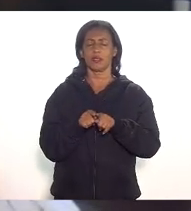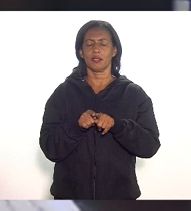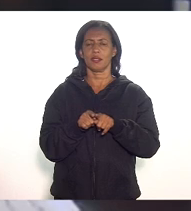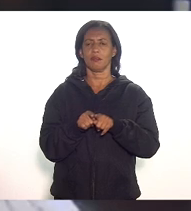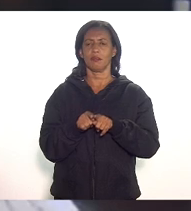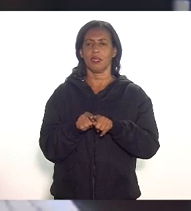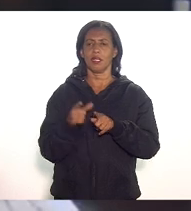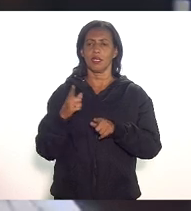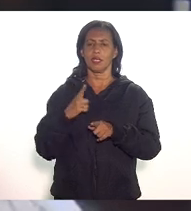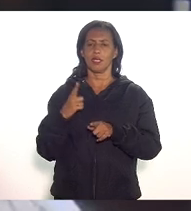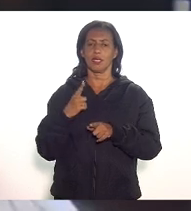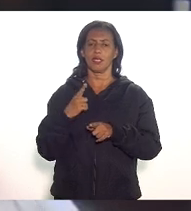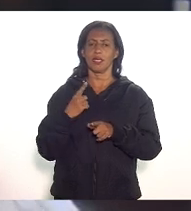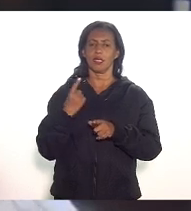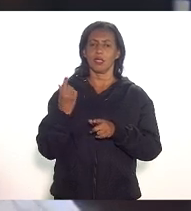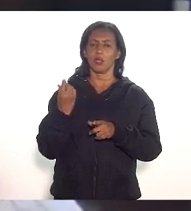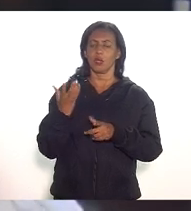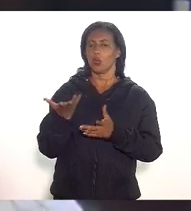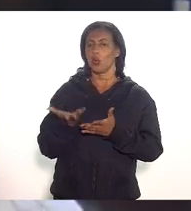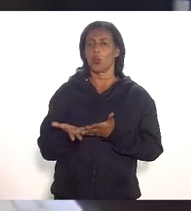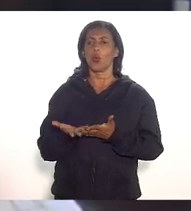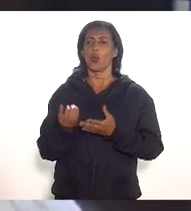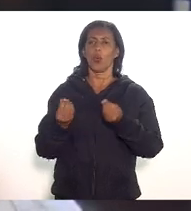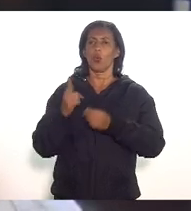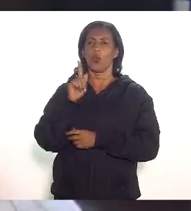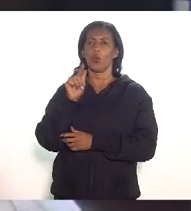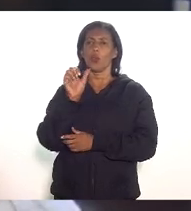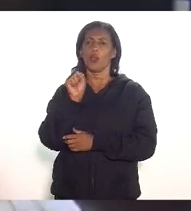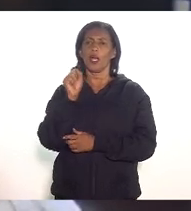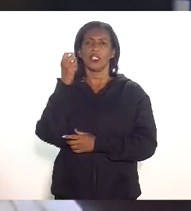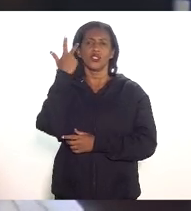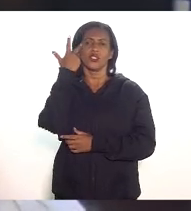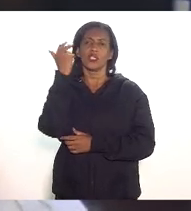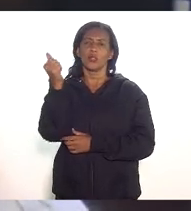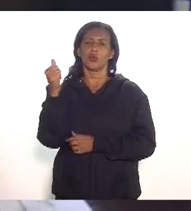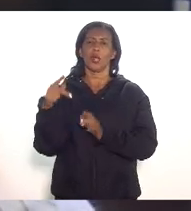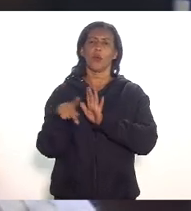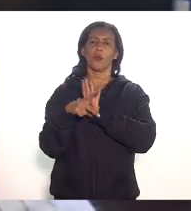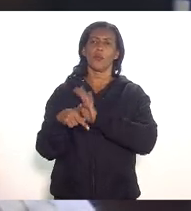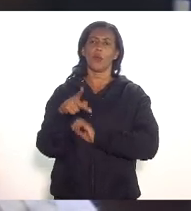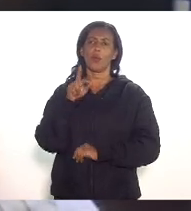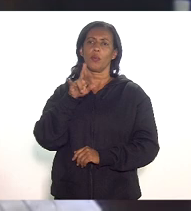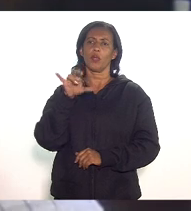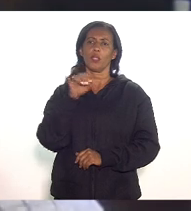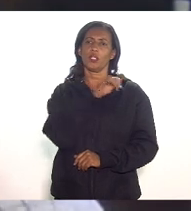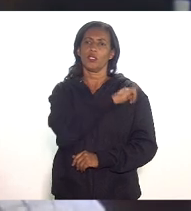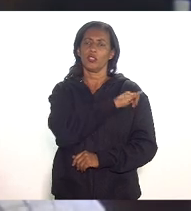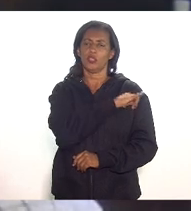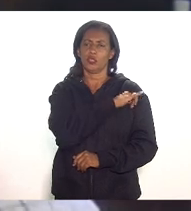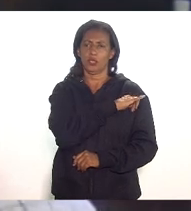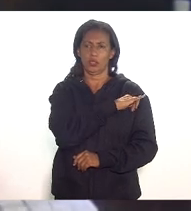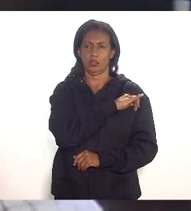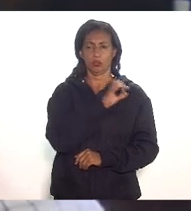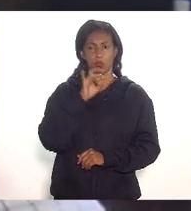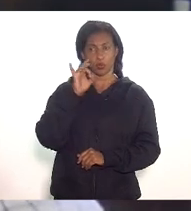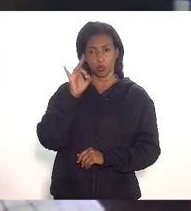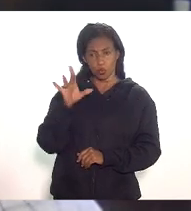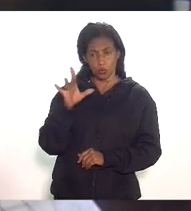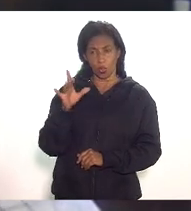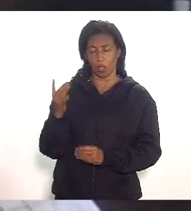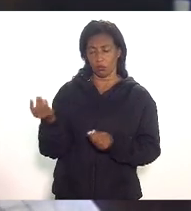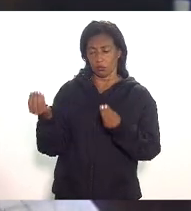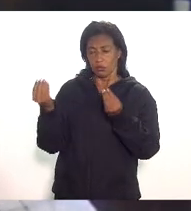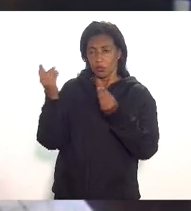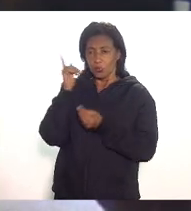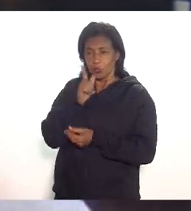reforço o Rio de Janeiro como um hub do gás natural no país lembro que é apenas através de projetos de